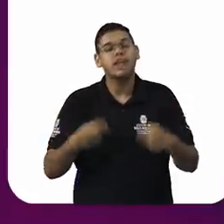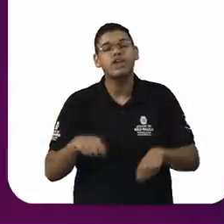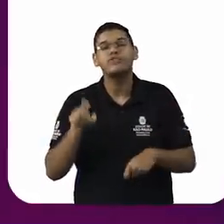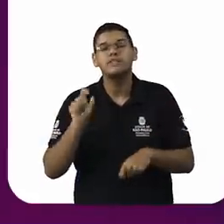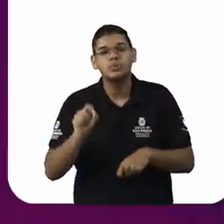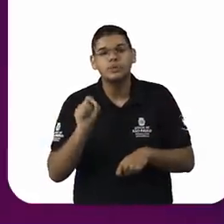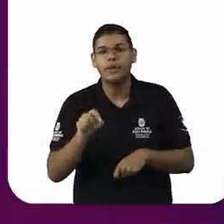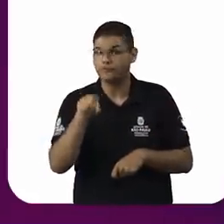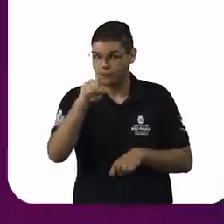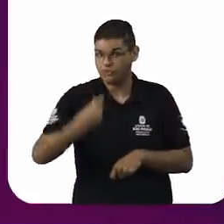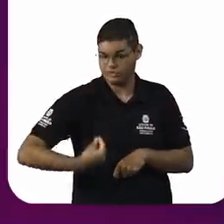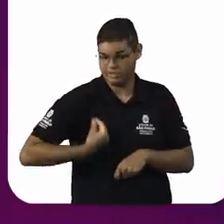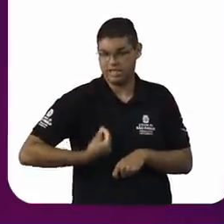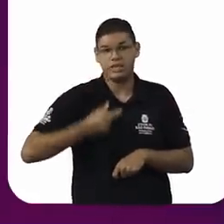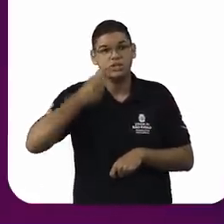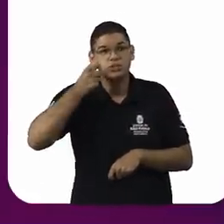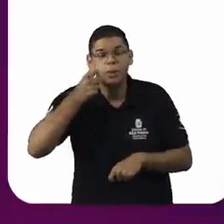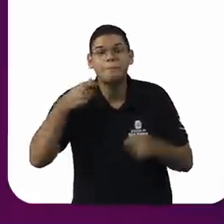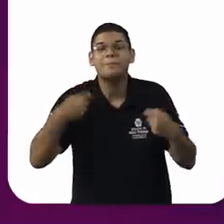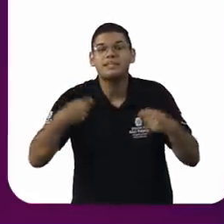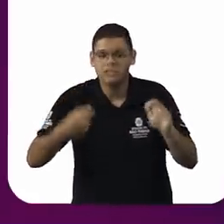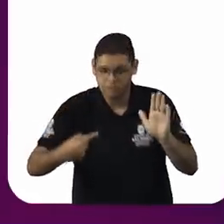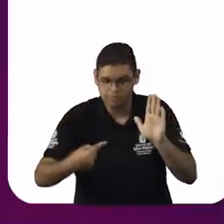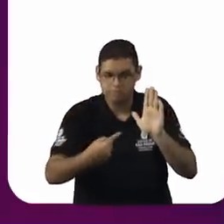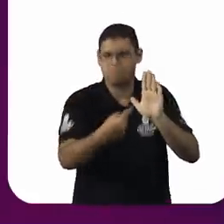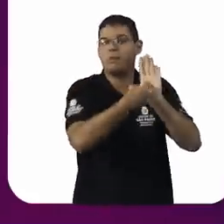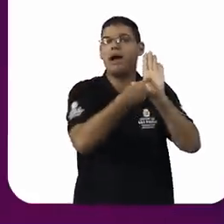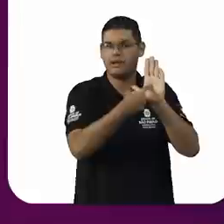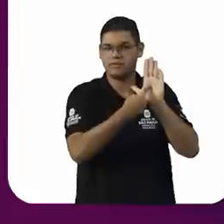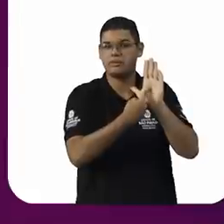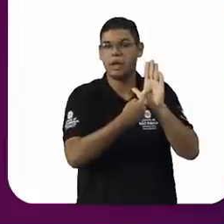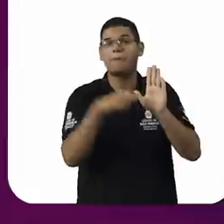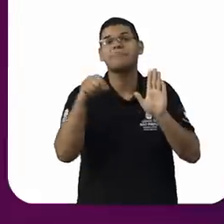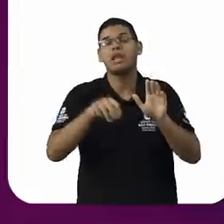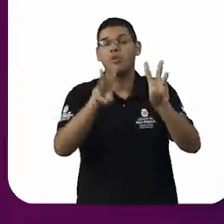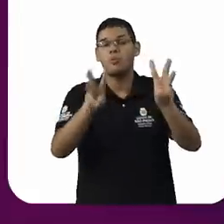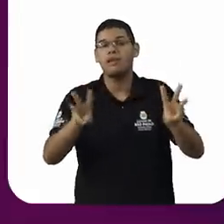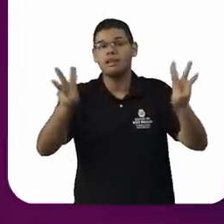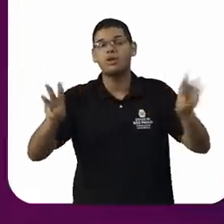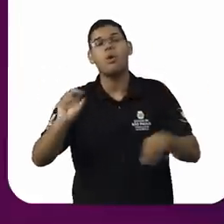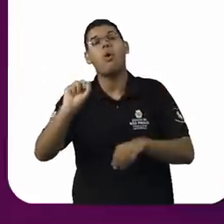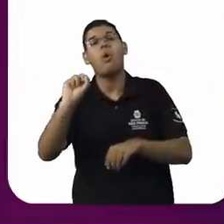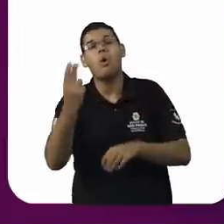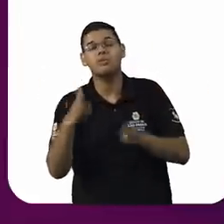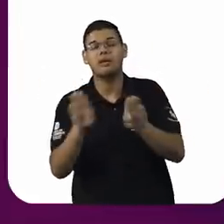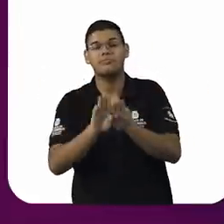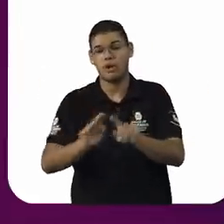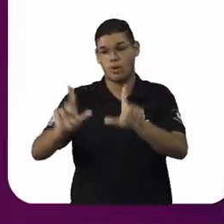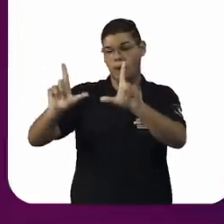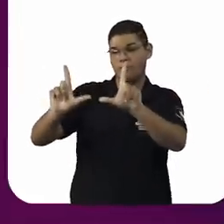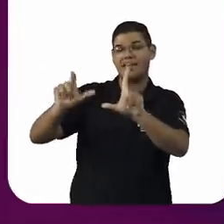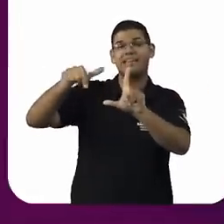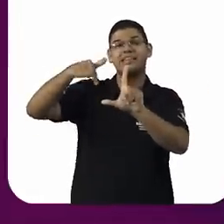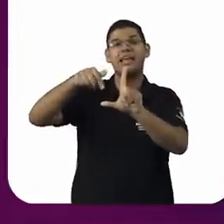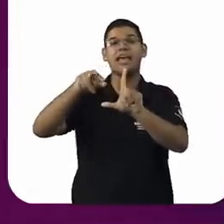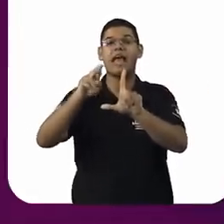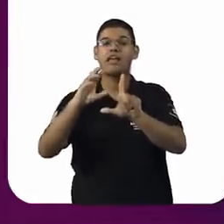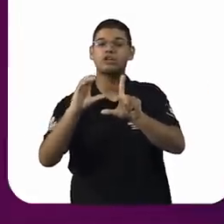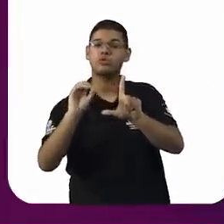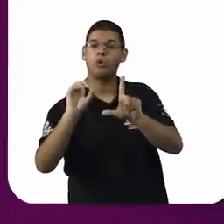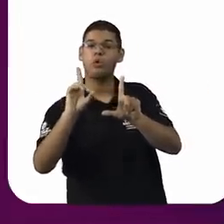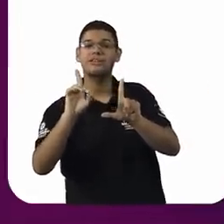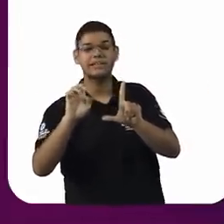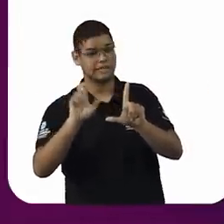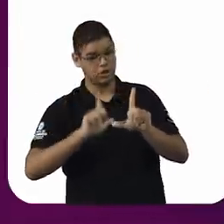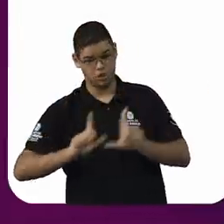na descrição deste vídeo, ou também do QR Code que está no canto aí da sua tela. Isso é necessário para que seja computado